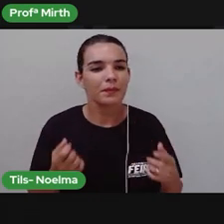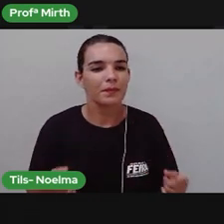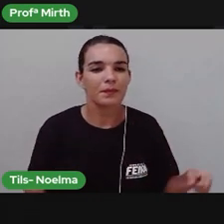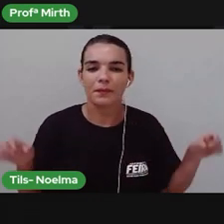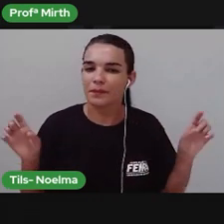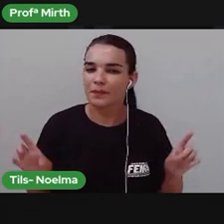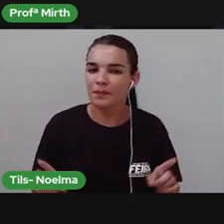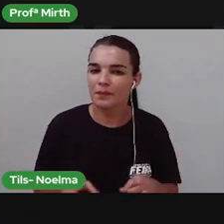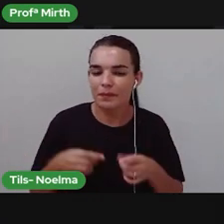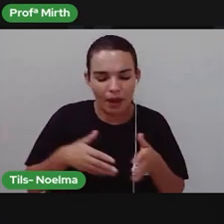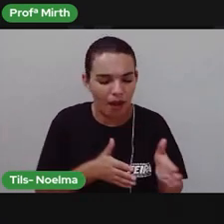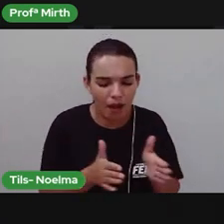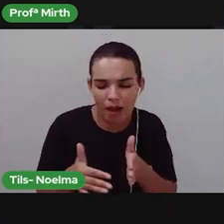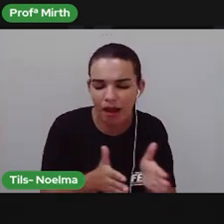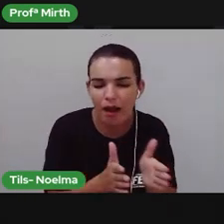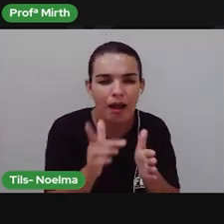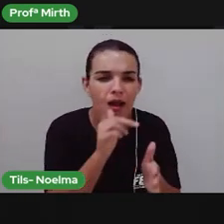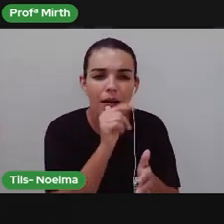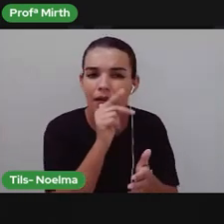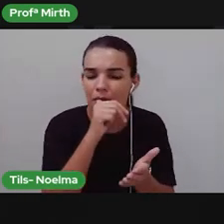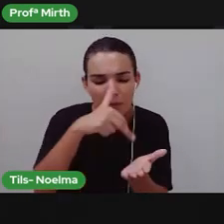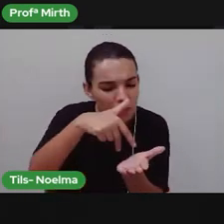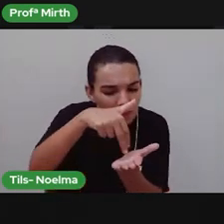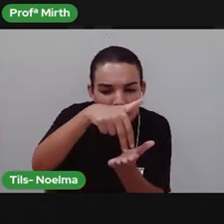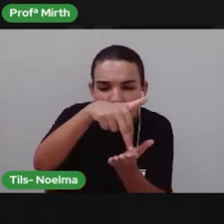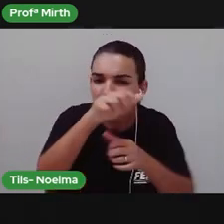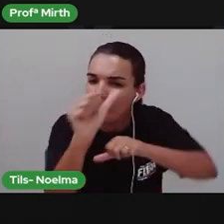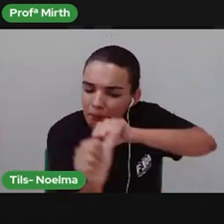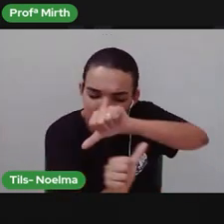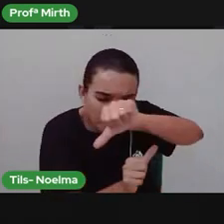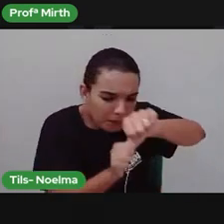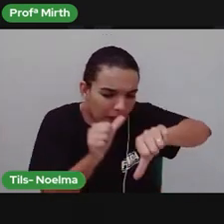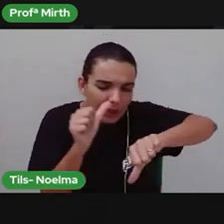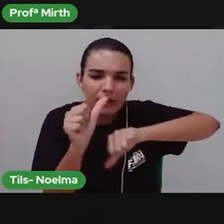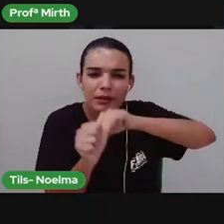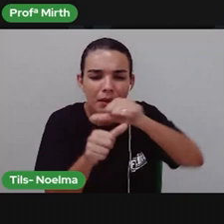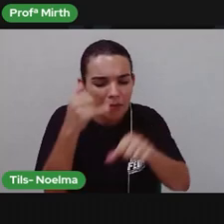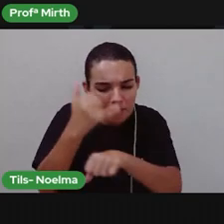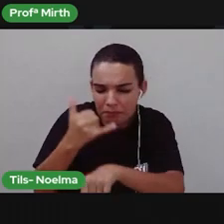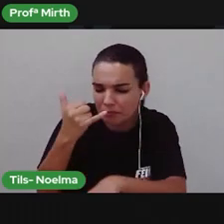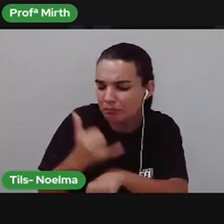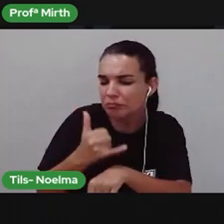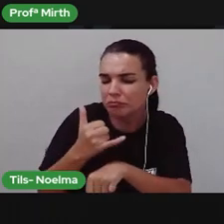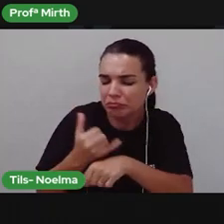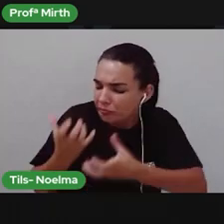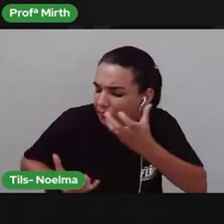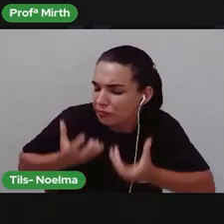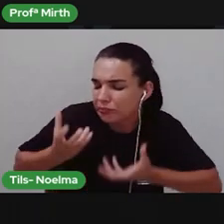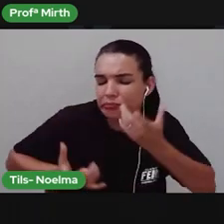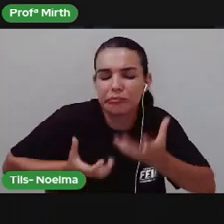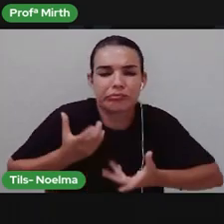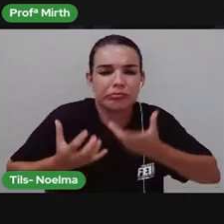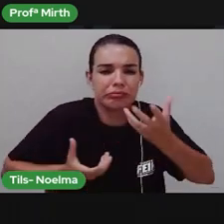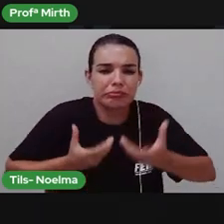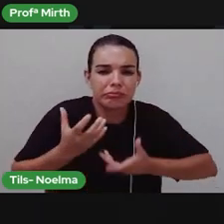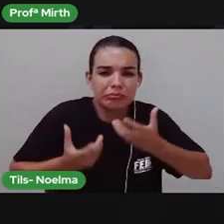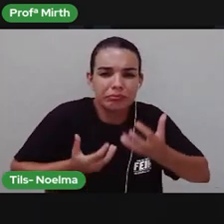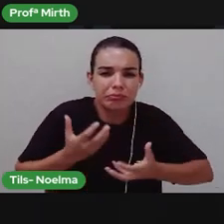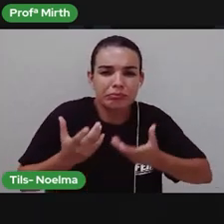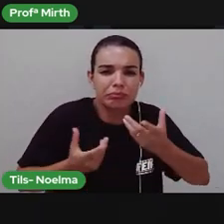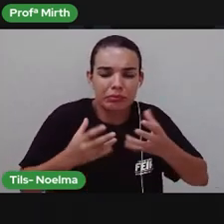Viajo virou caminho De pedras queimando em fogo O poço